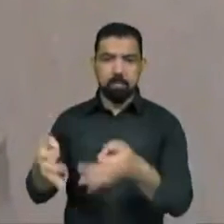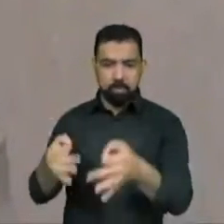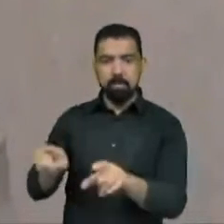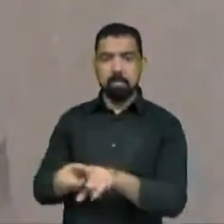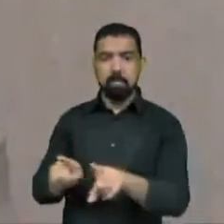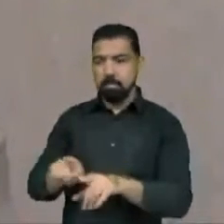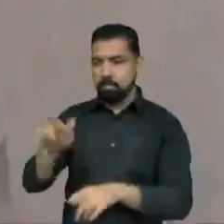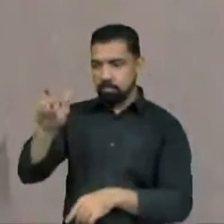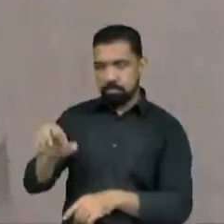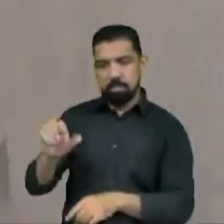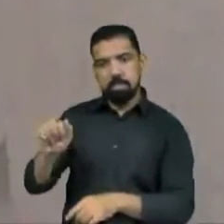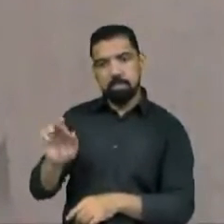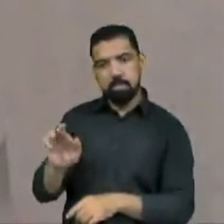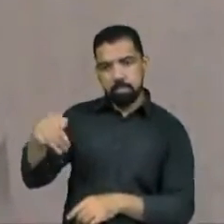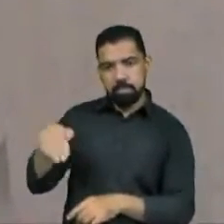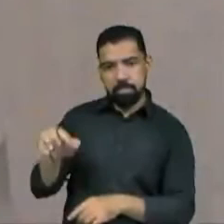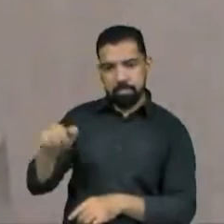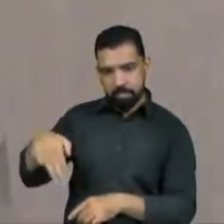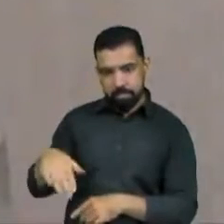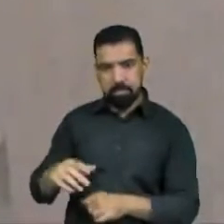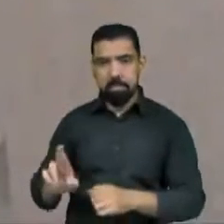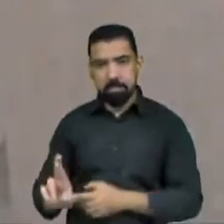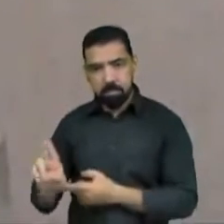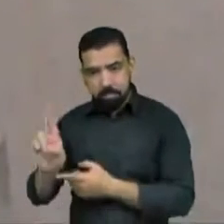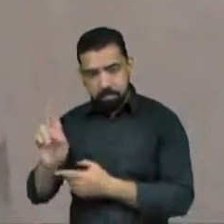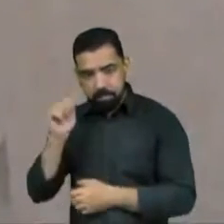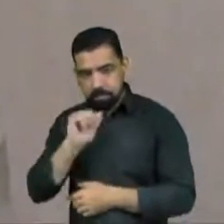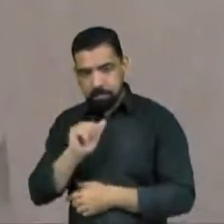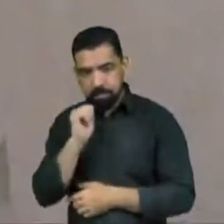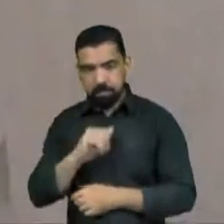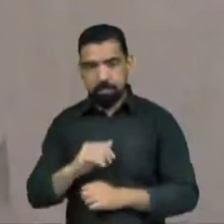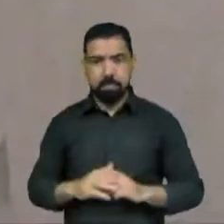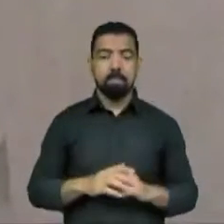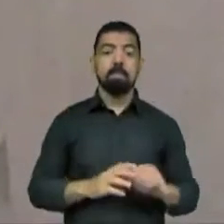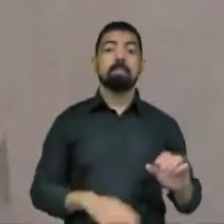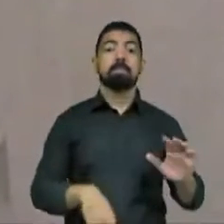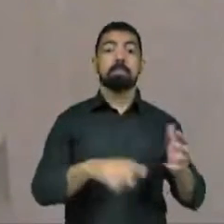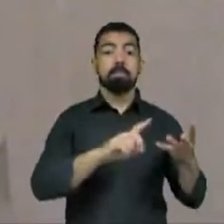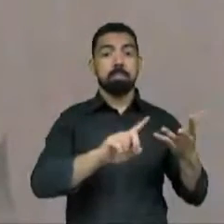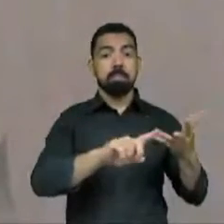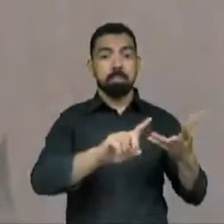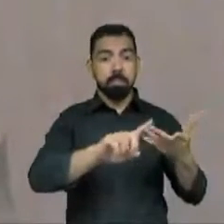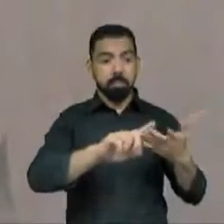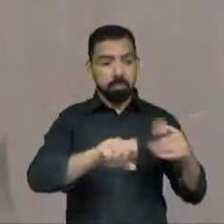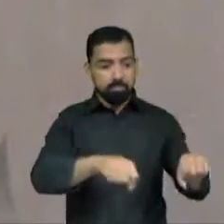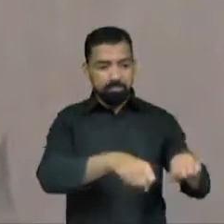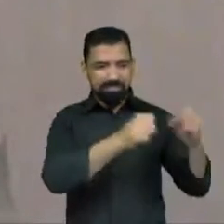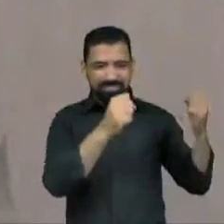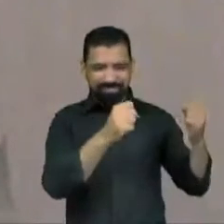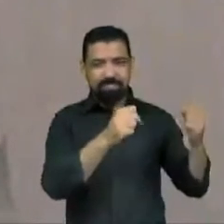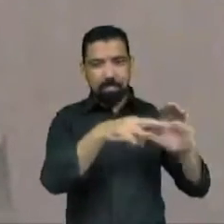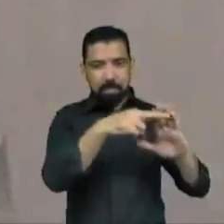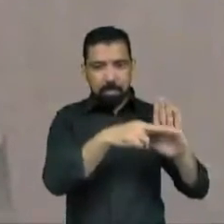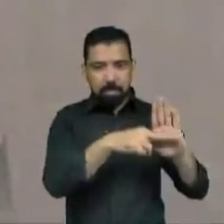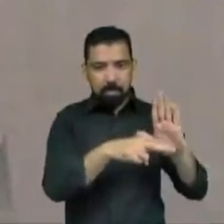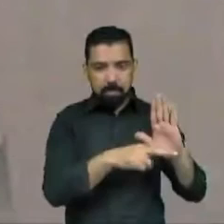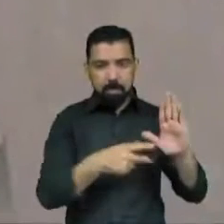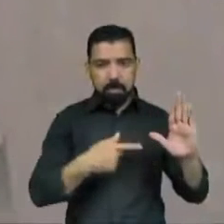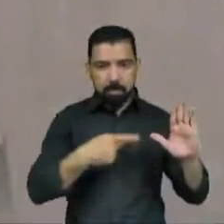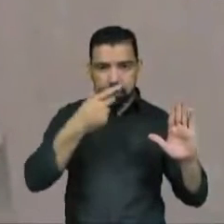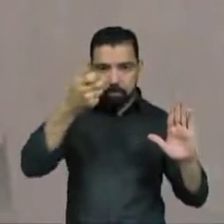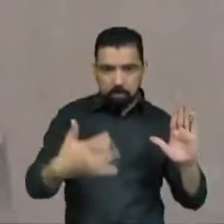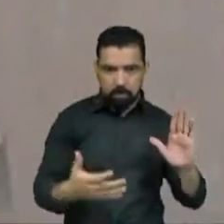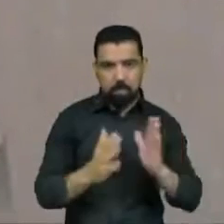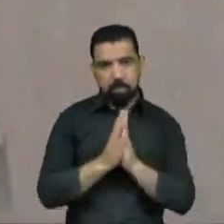Em razão da quebra das medidas cautelares que lhe eram impostas, e aqui me permita falar um pouco de